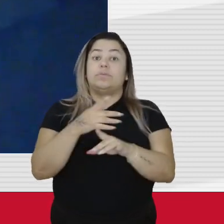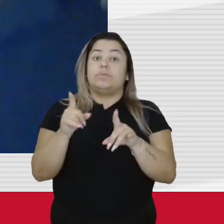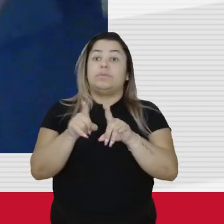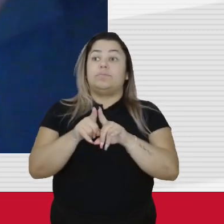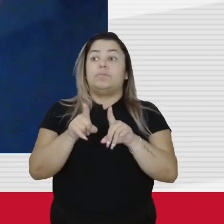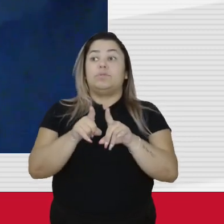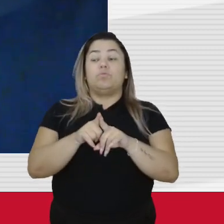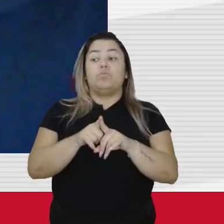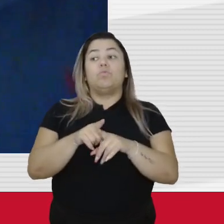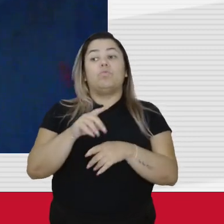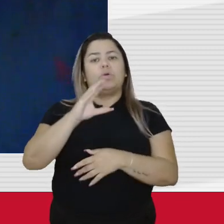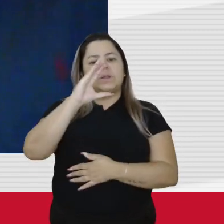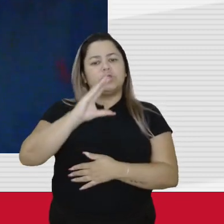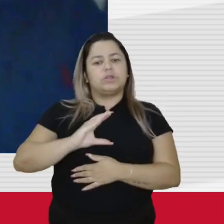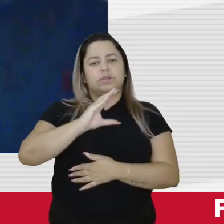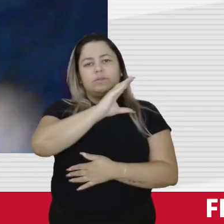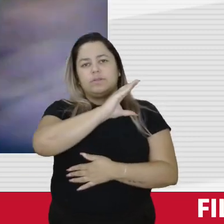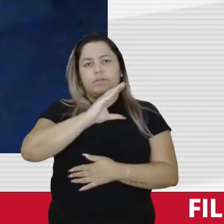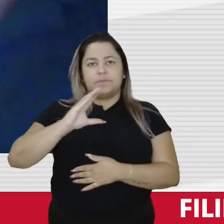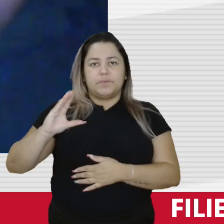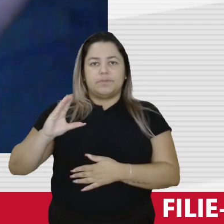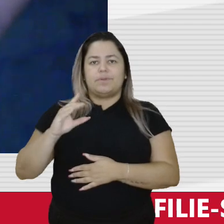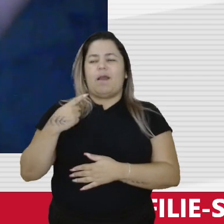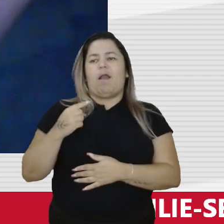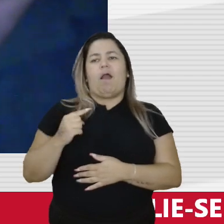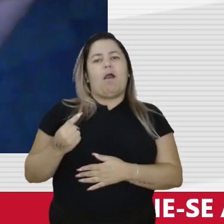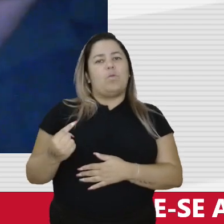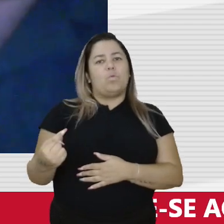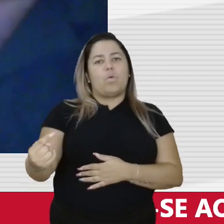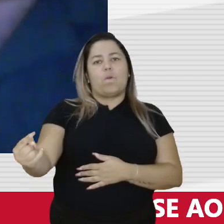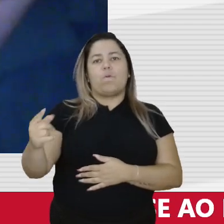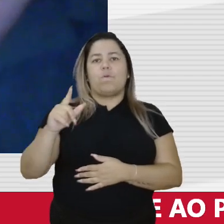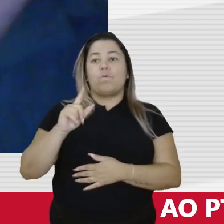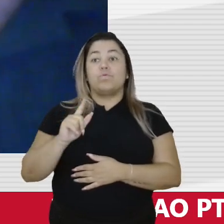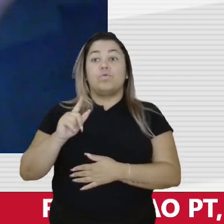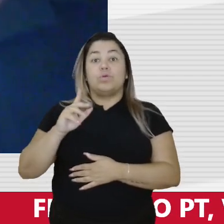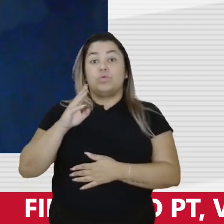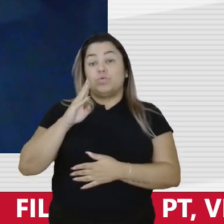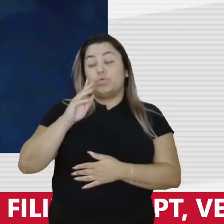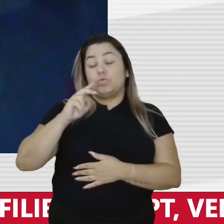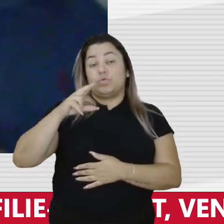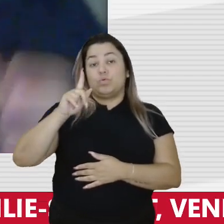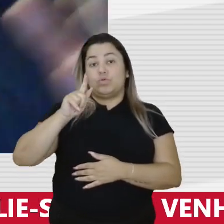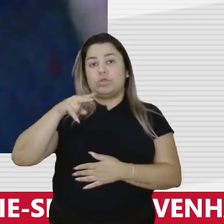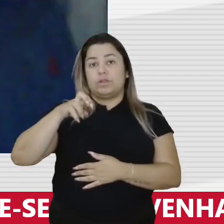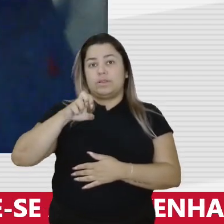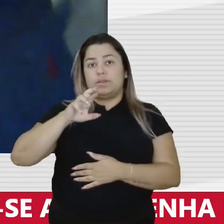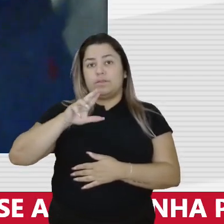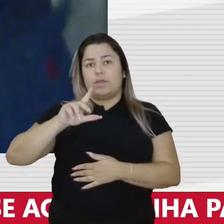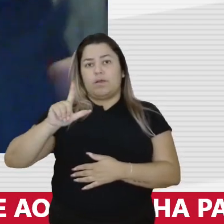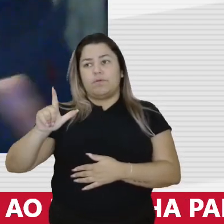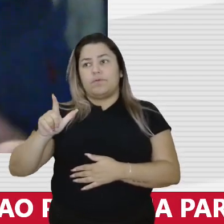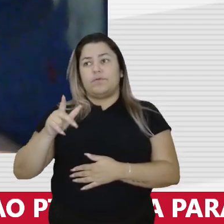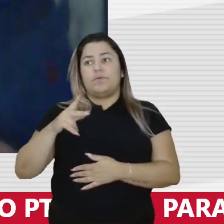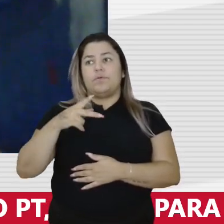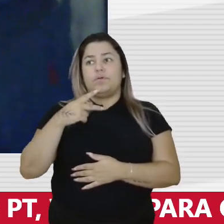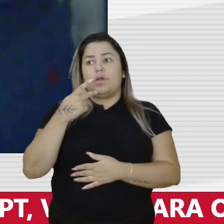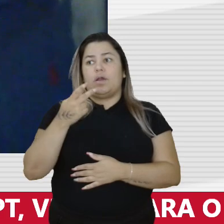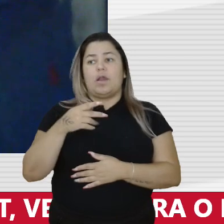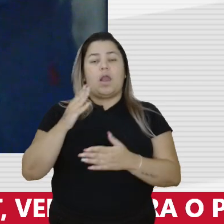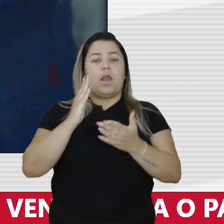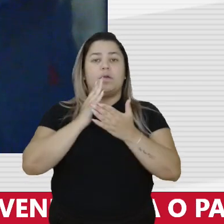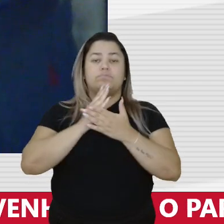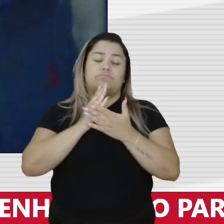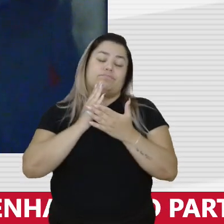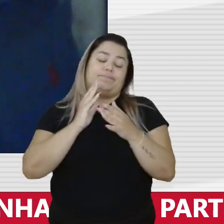do cristianismo, que está longe do que o general diz quando ele disse no Estrabôme a Páscoa, porque, na verdade,